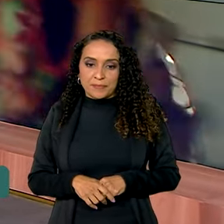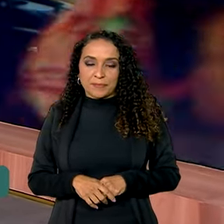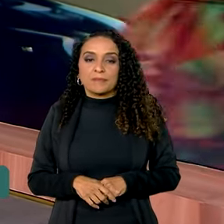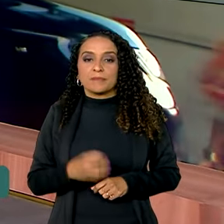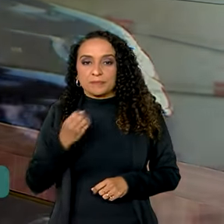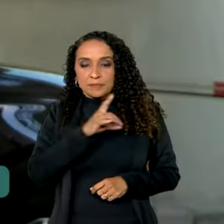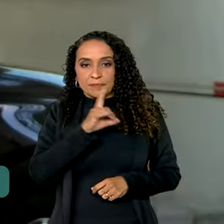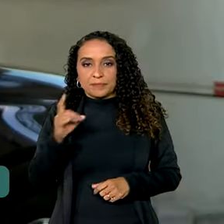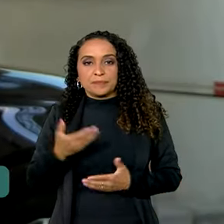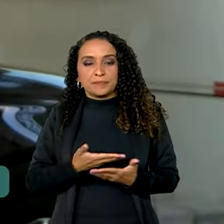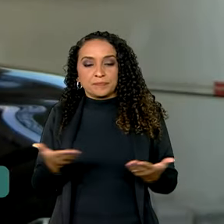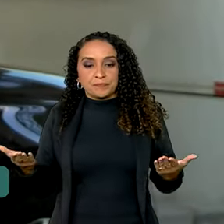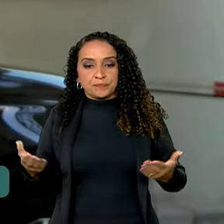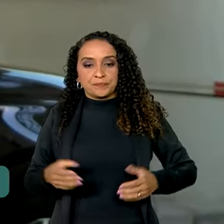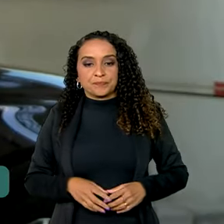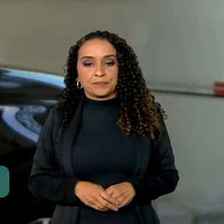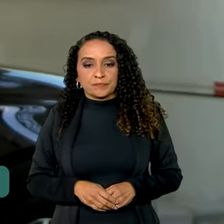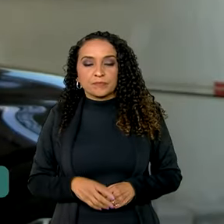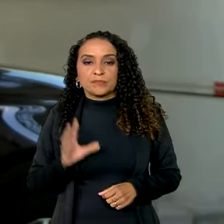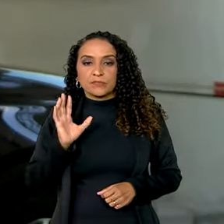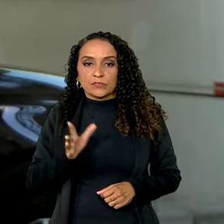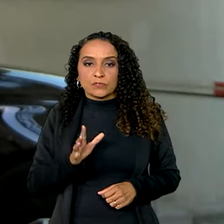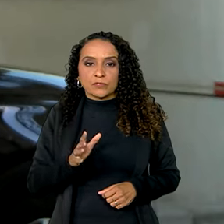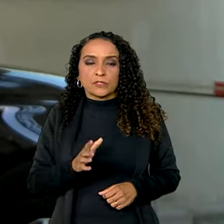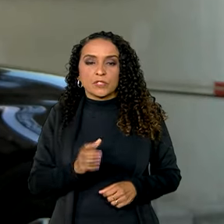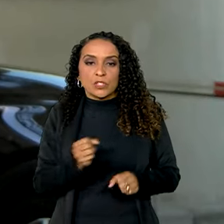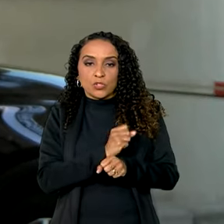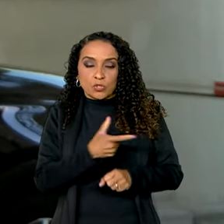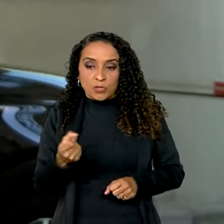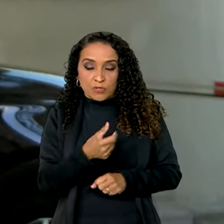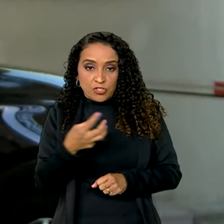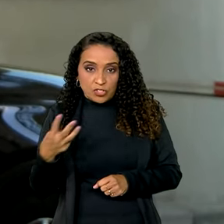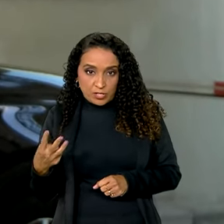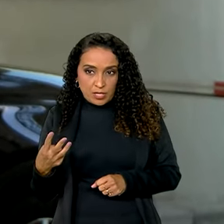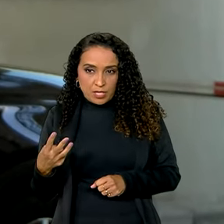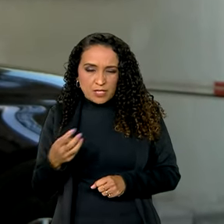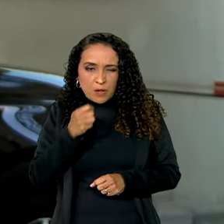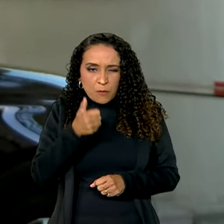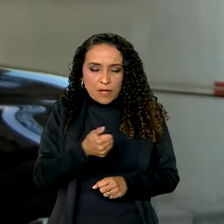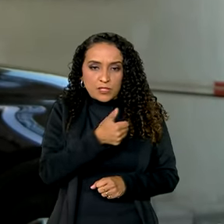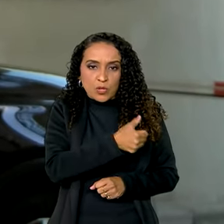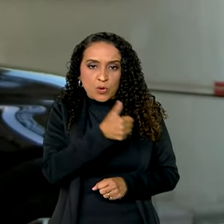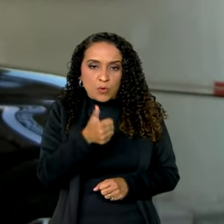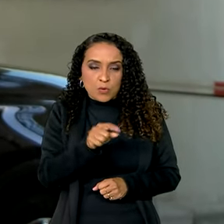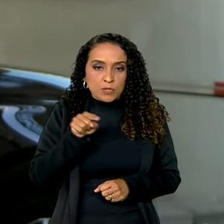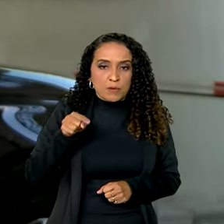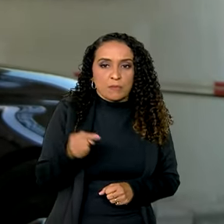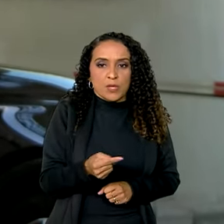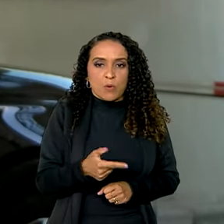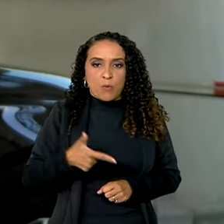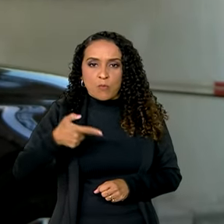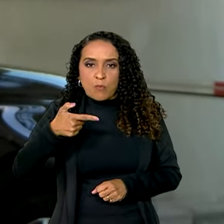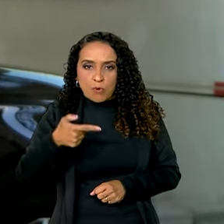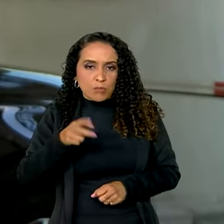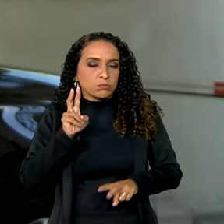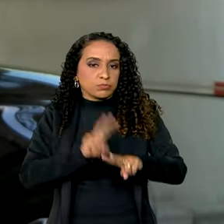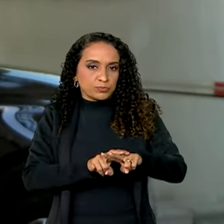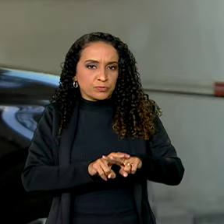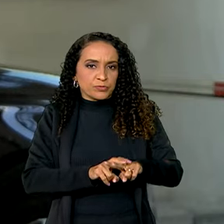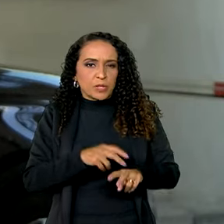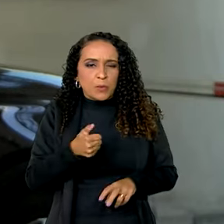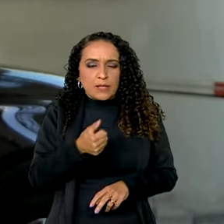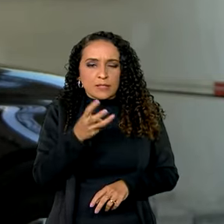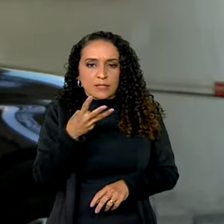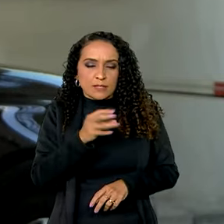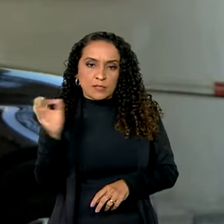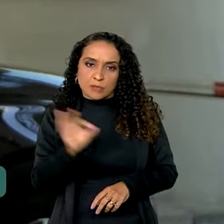Bom dia, Carol. Bom dia a todos. Foram apreendidas em 2023 quase 11 mil armas de fogo, um aumento de quase 30